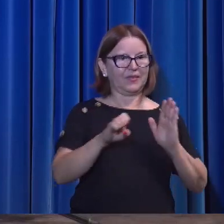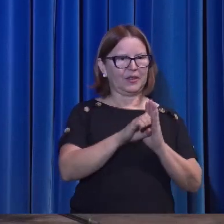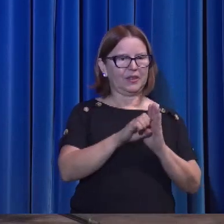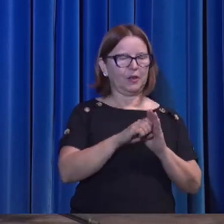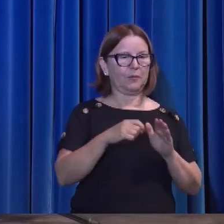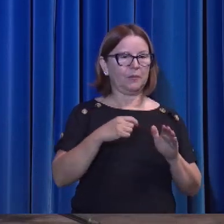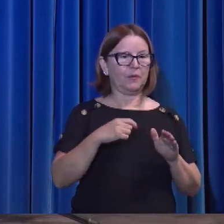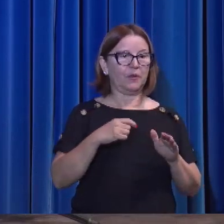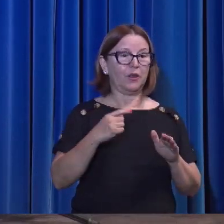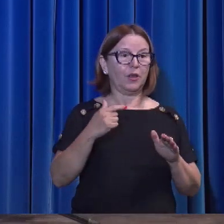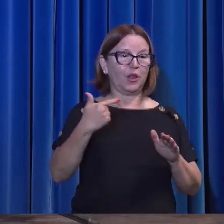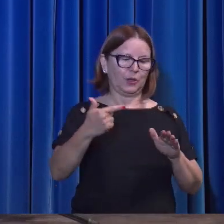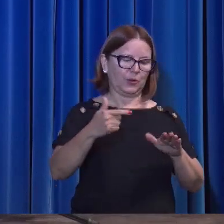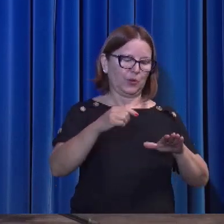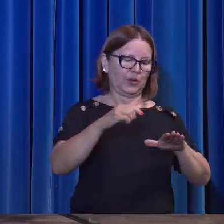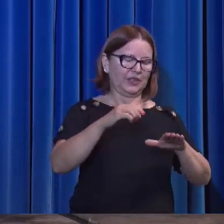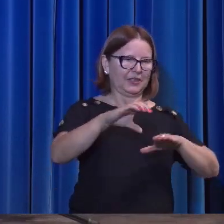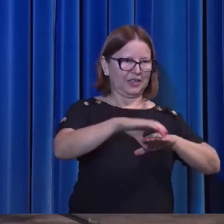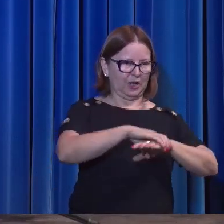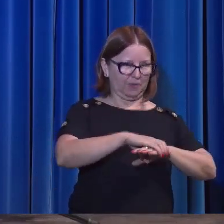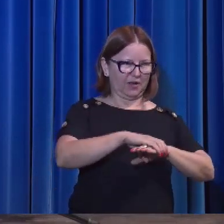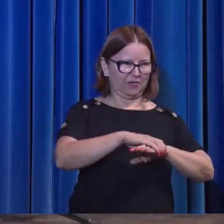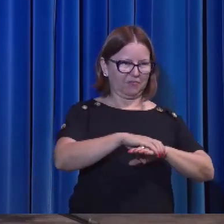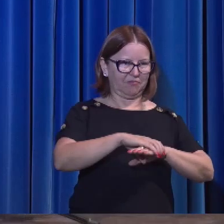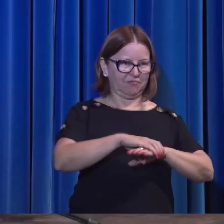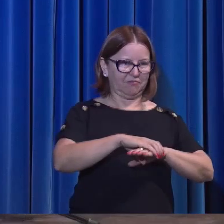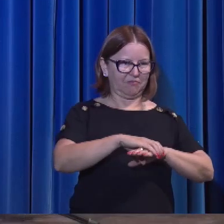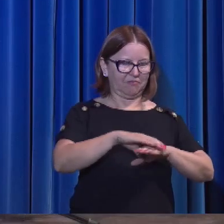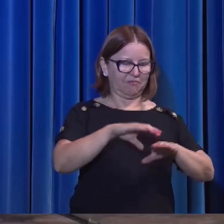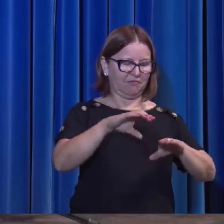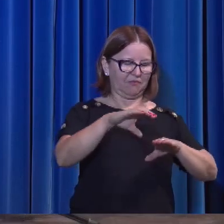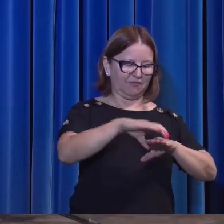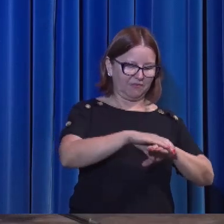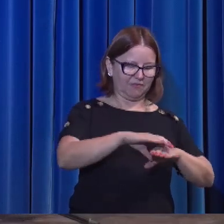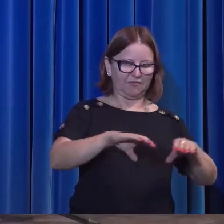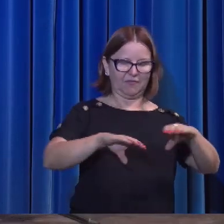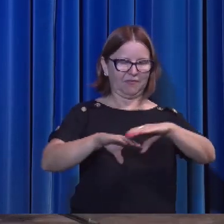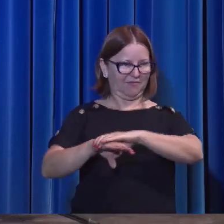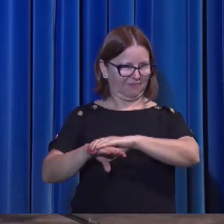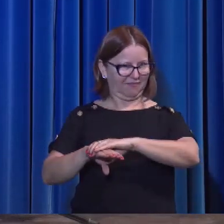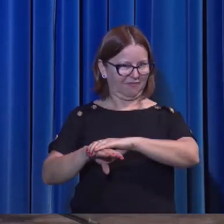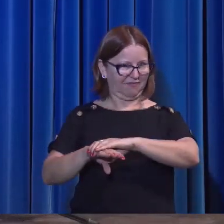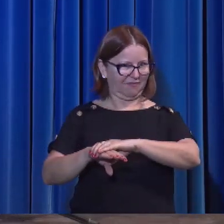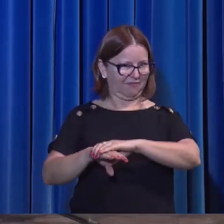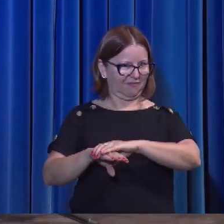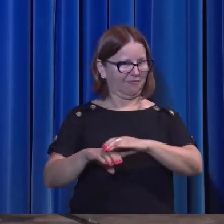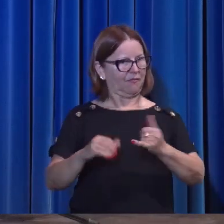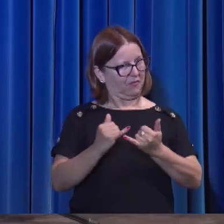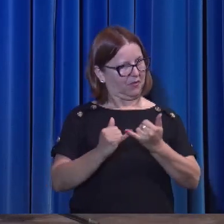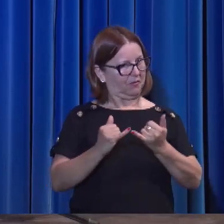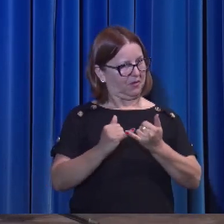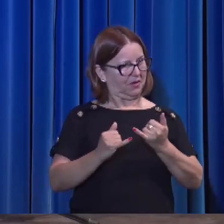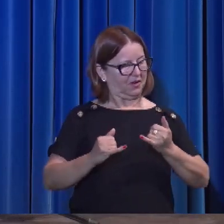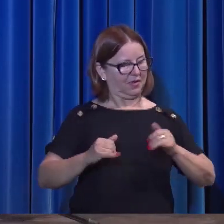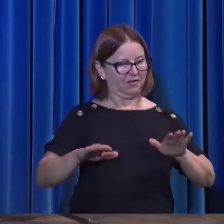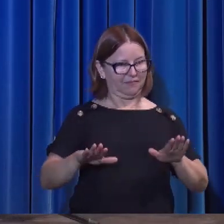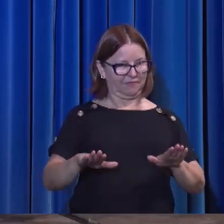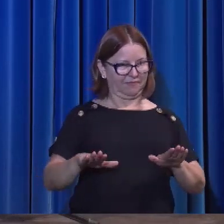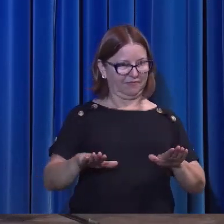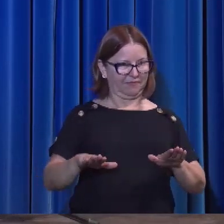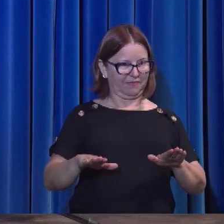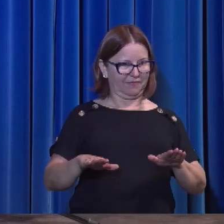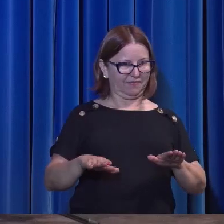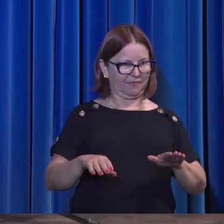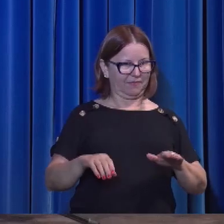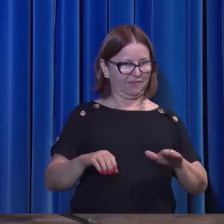Um, o outro. Eles são, assim, semelhantes. Quase iguais. Porque os